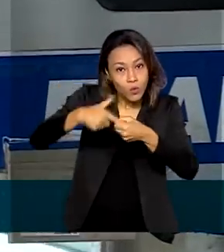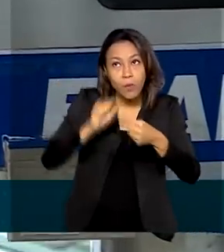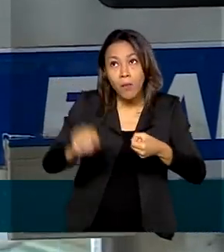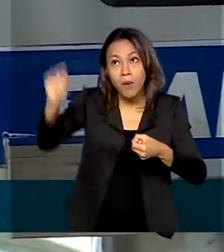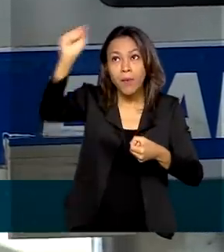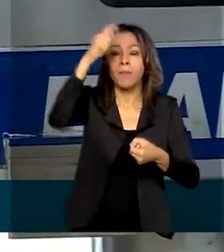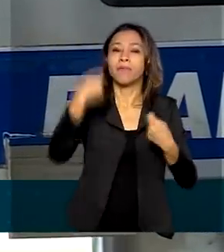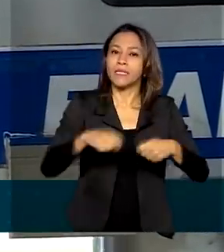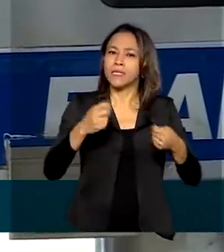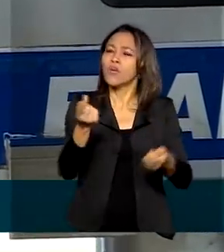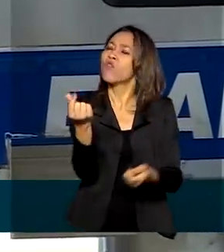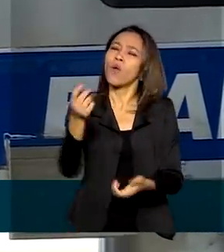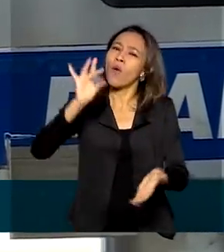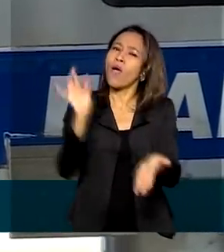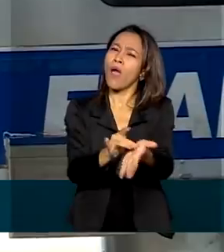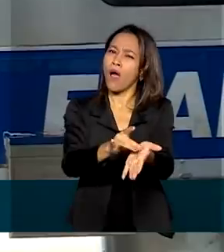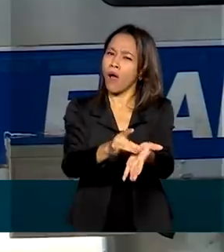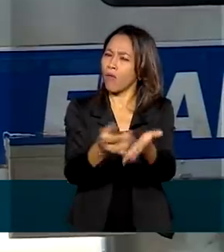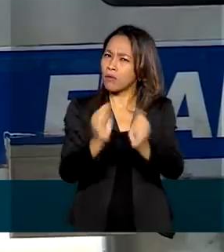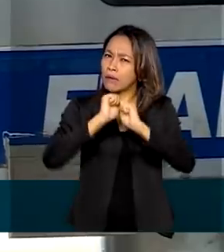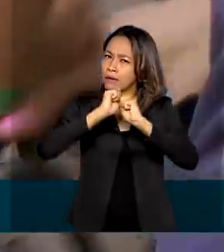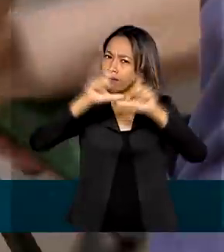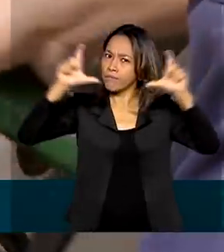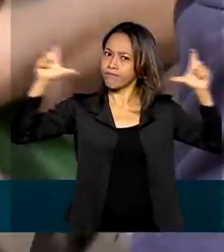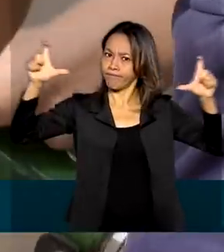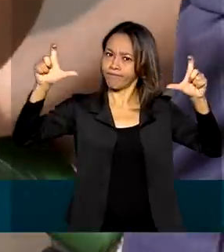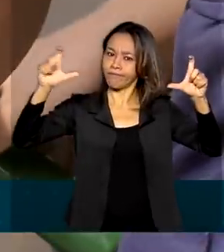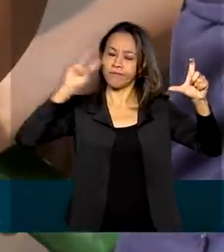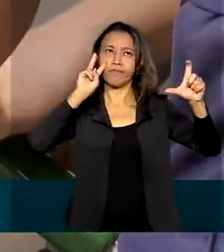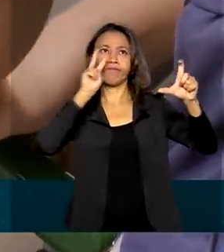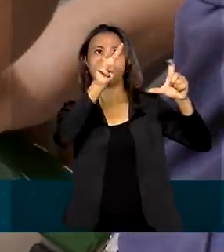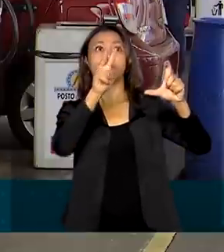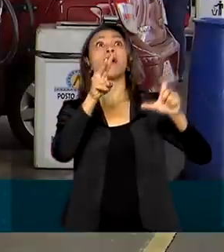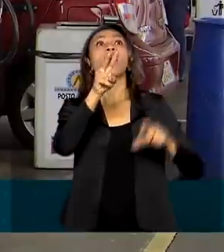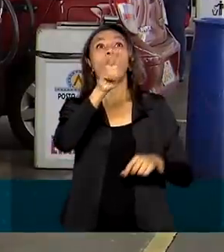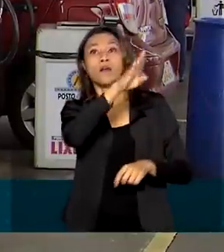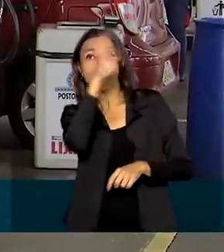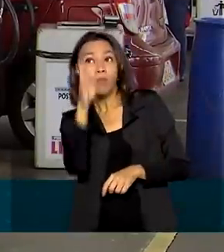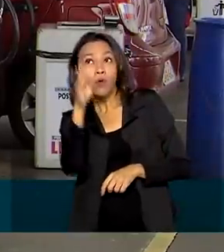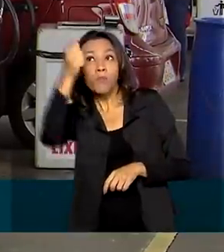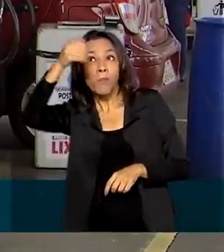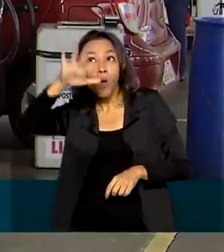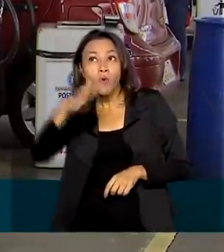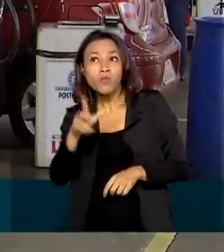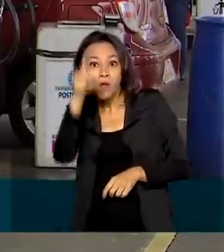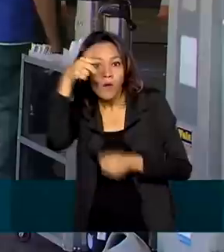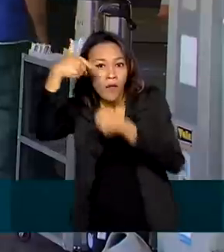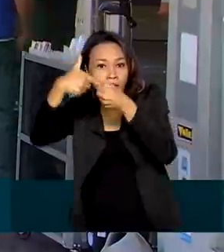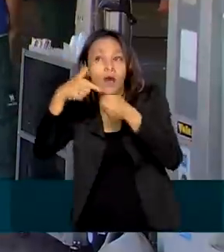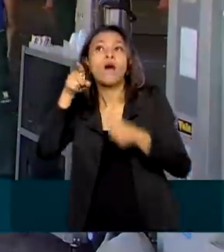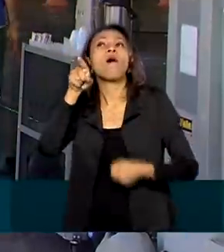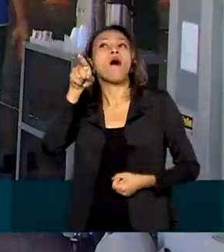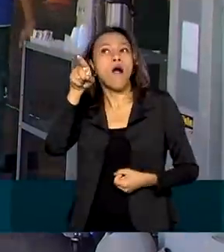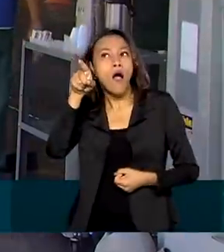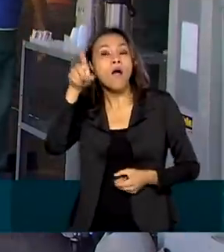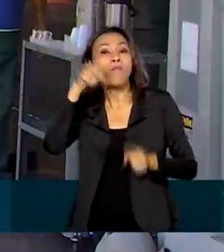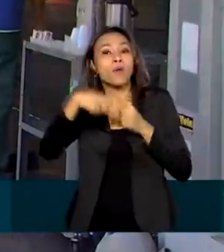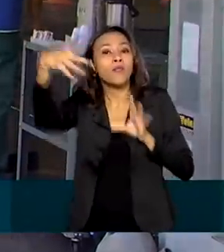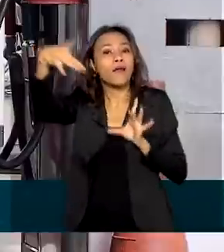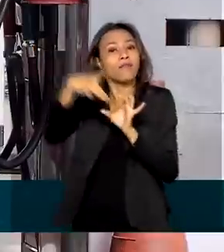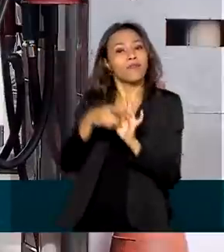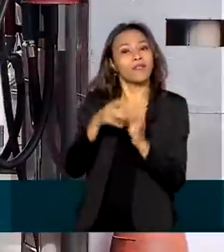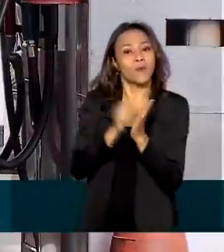exibir o preço real de forma destacada, acompanhado do preço promocional vinculado ao uso do aplicativo de